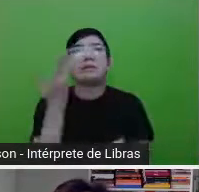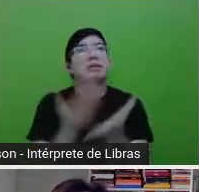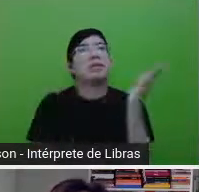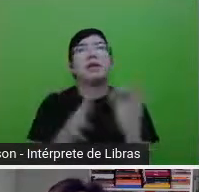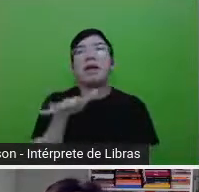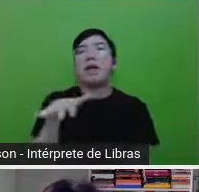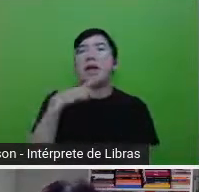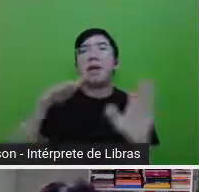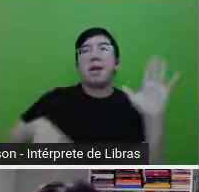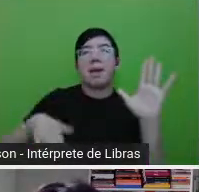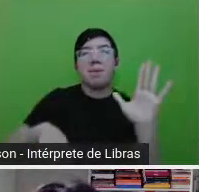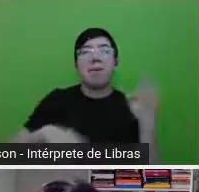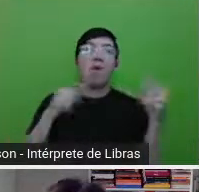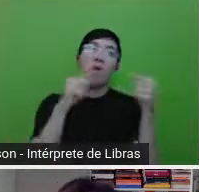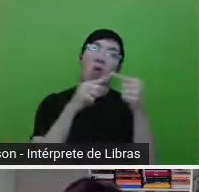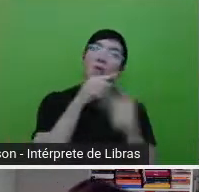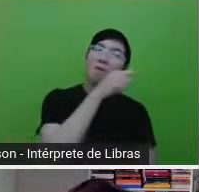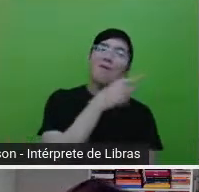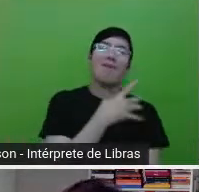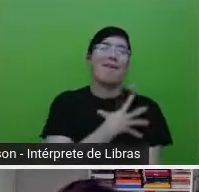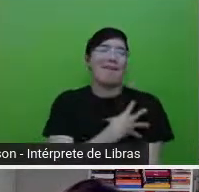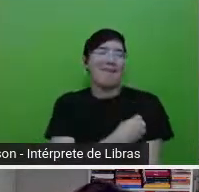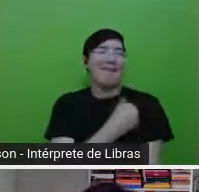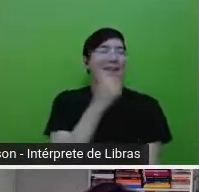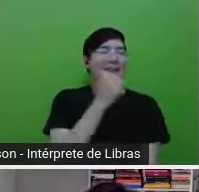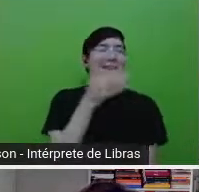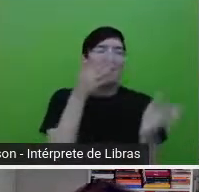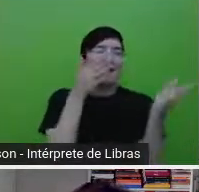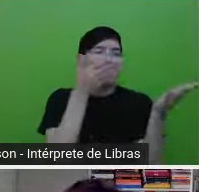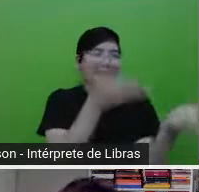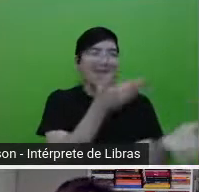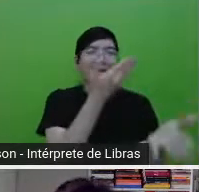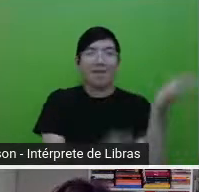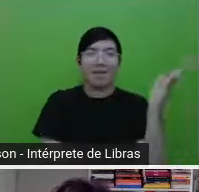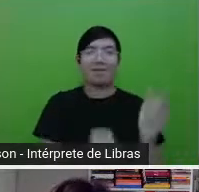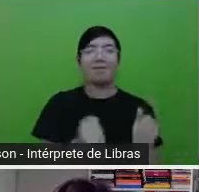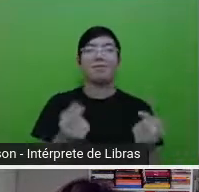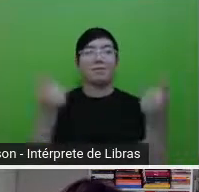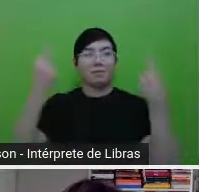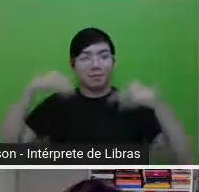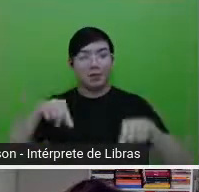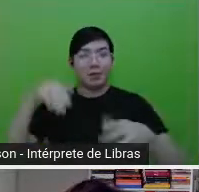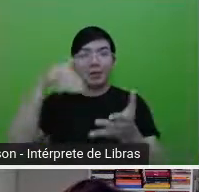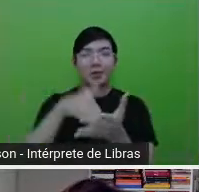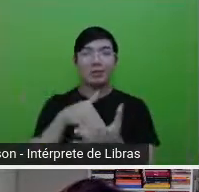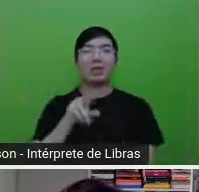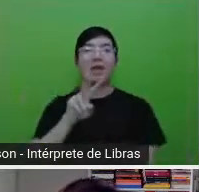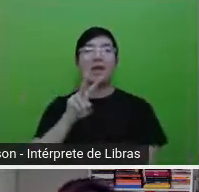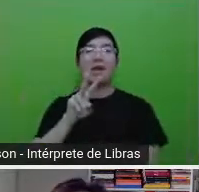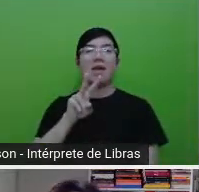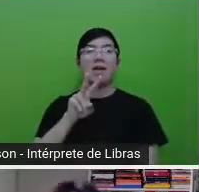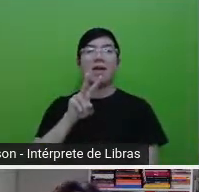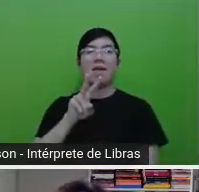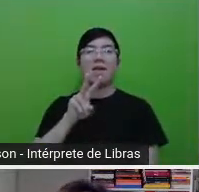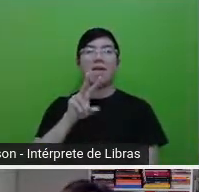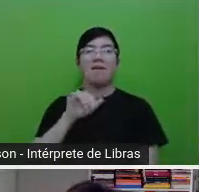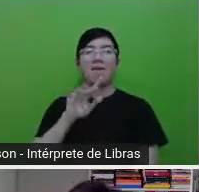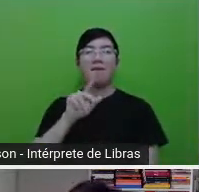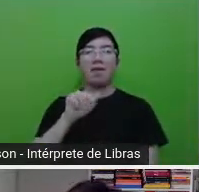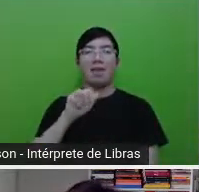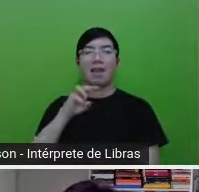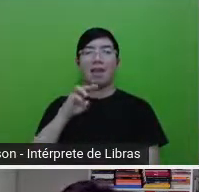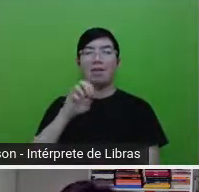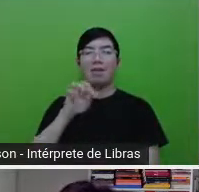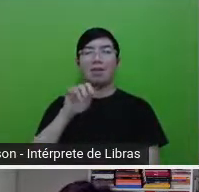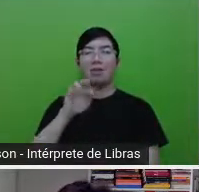perdida. E o mais recente, né? Que é A Vida Mentirosa dos Adultos, que eu confesso que é o que eu menos gosto. Eu fiquei meio aborrecida